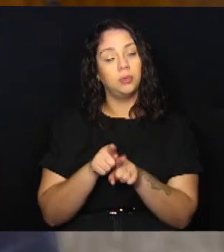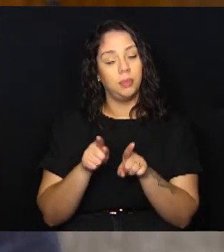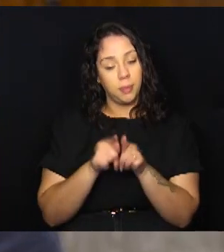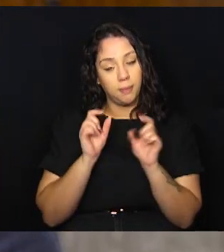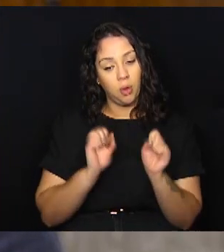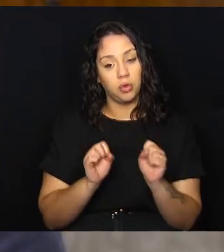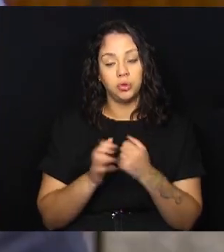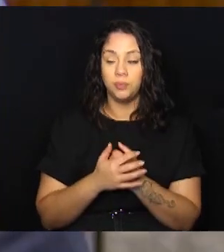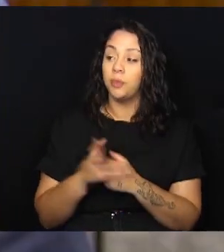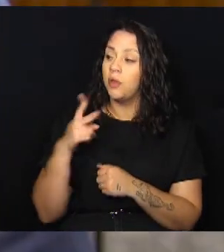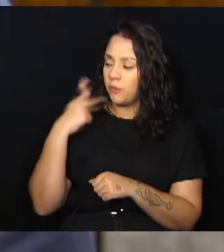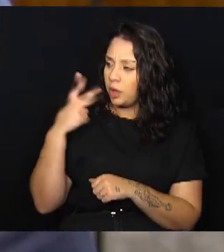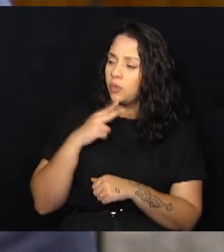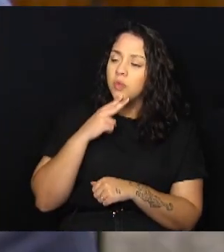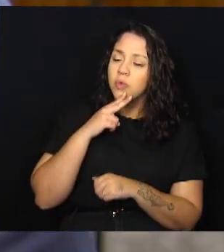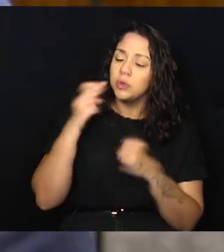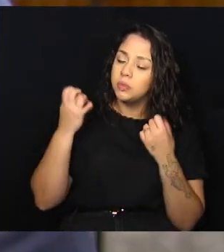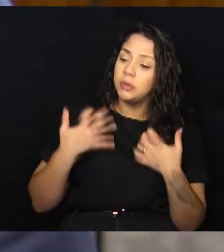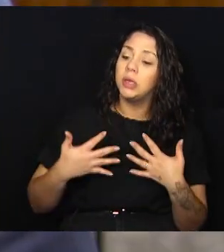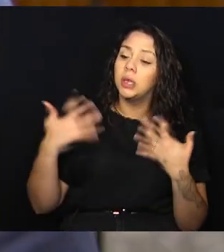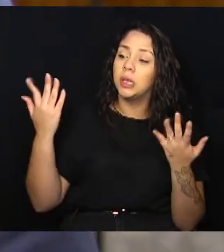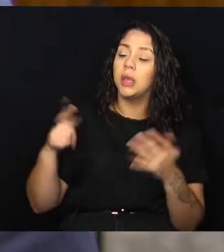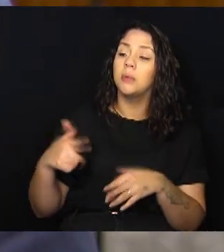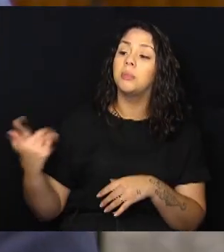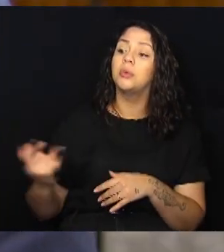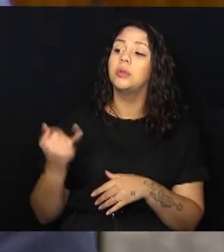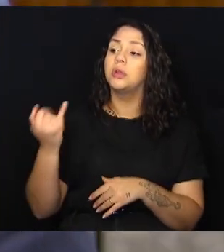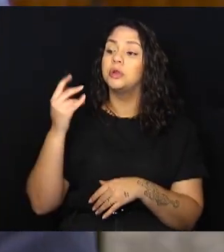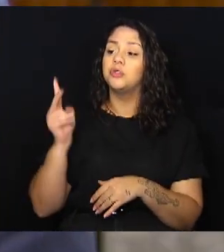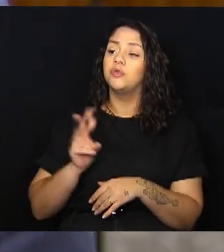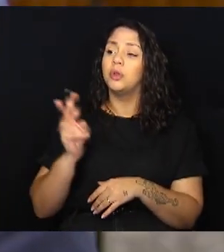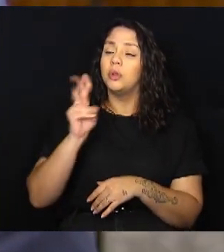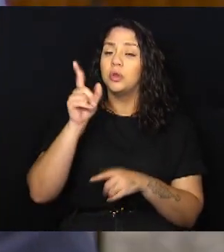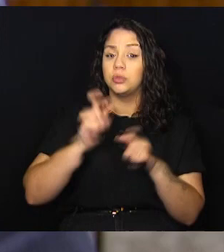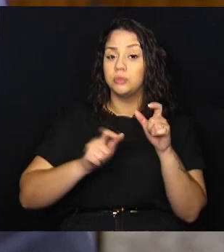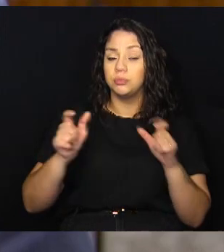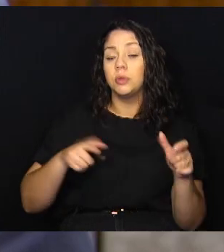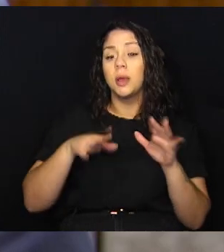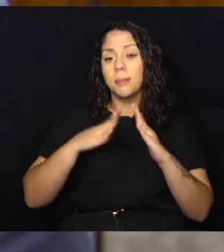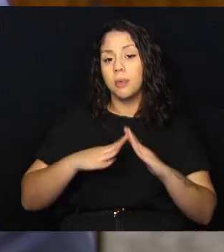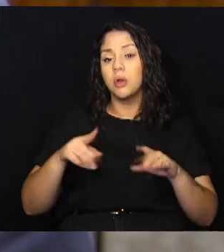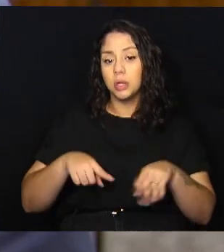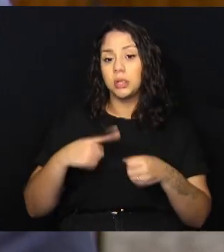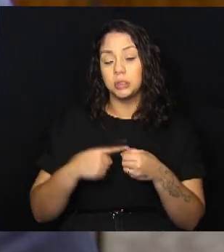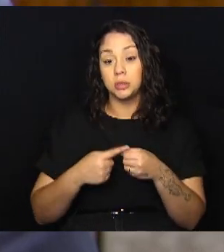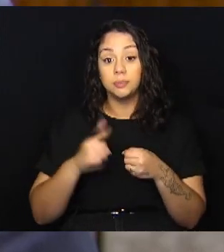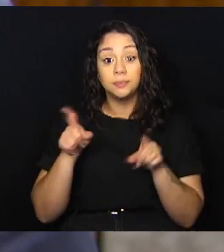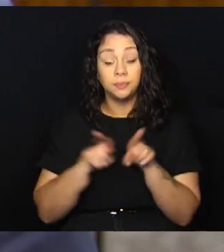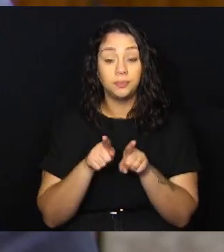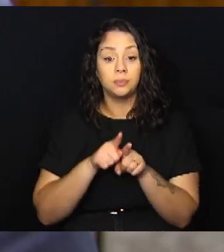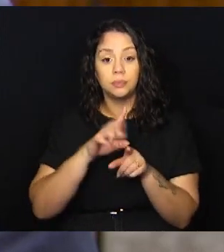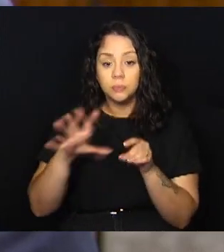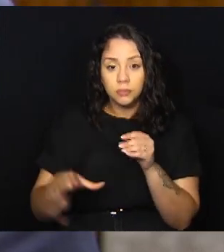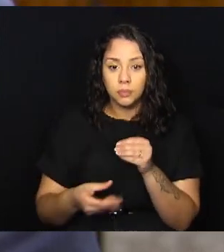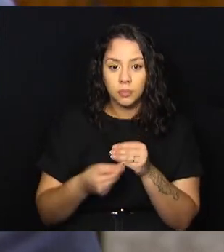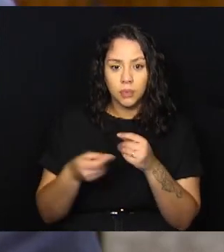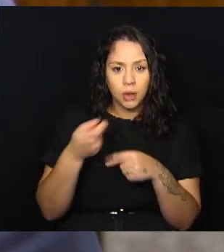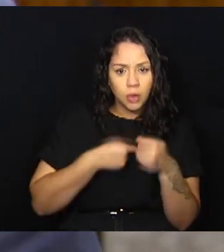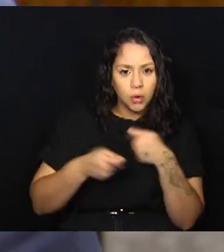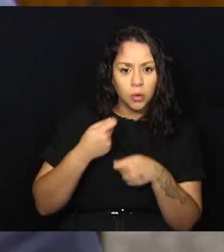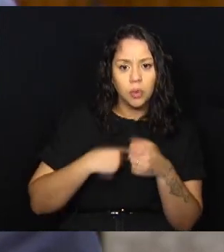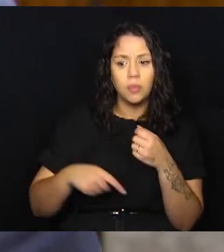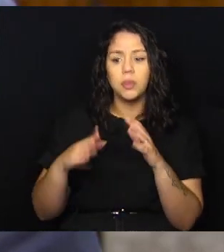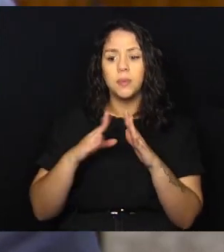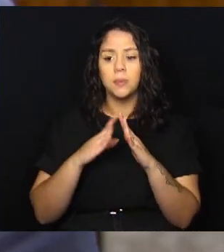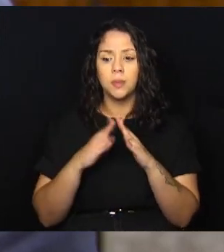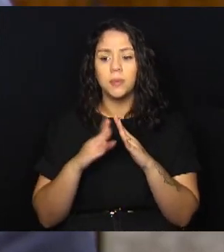possam trabalhar também. O vereador reforça a importância da valorização dos trabalhadores que residem na cidade e o incremento